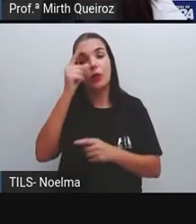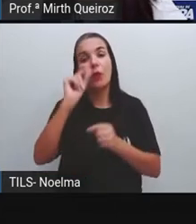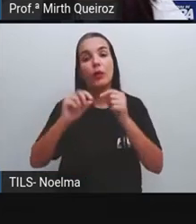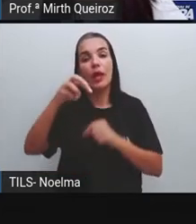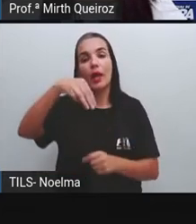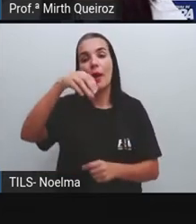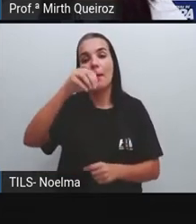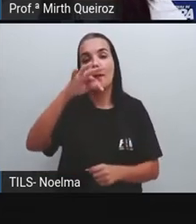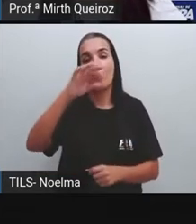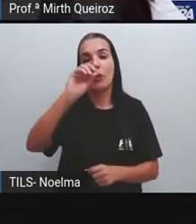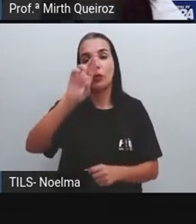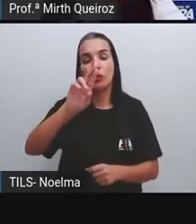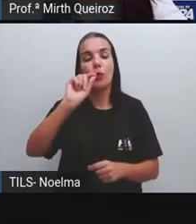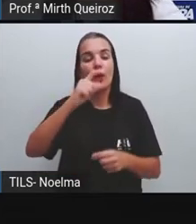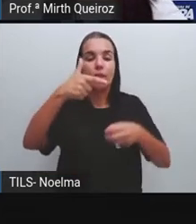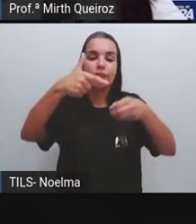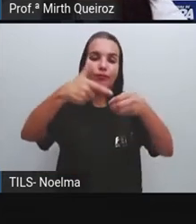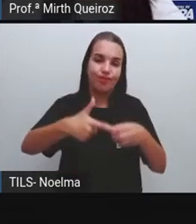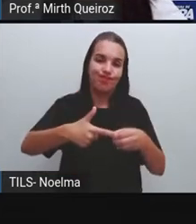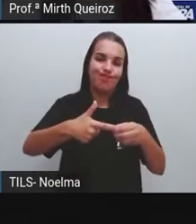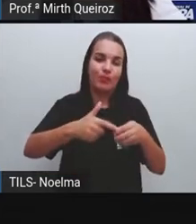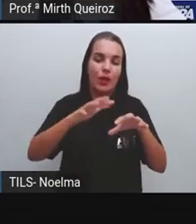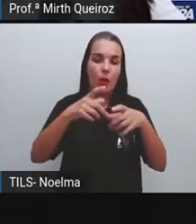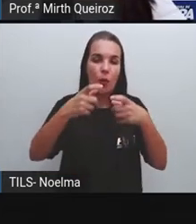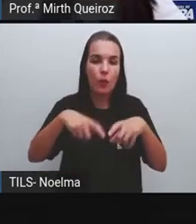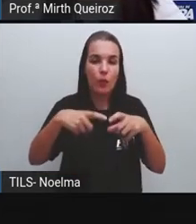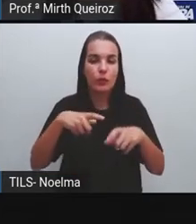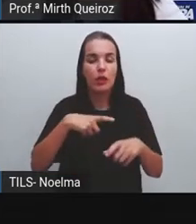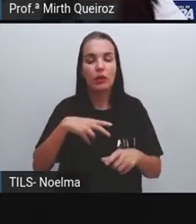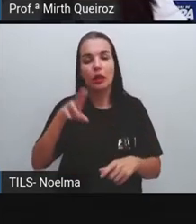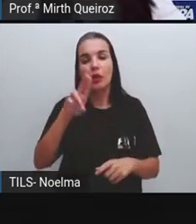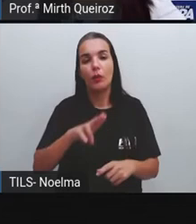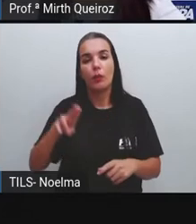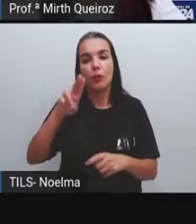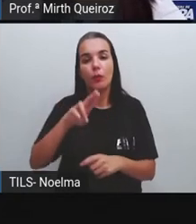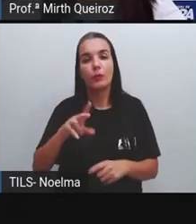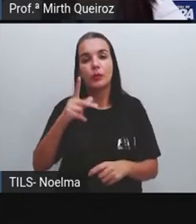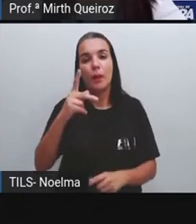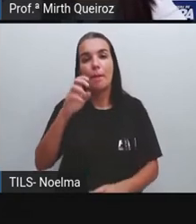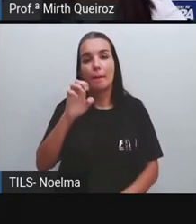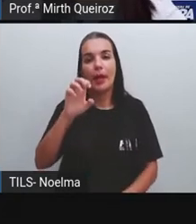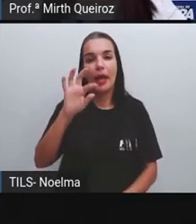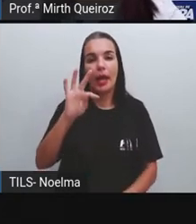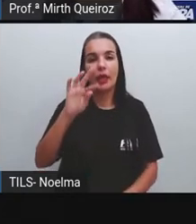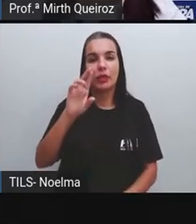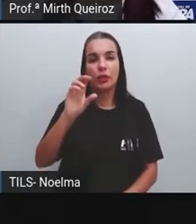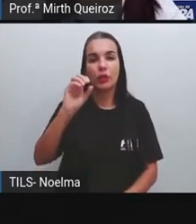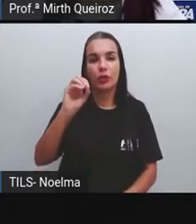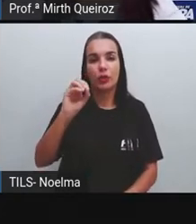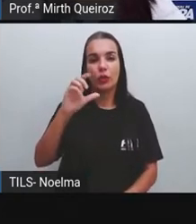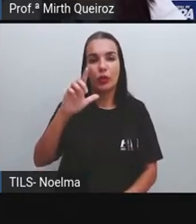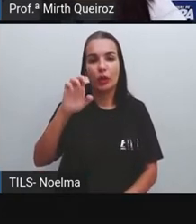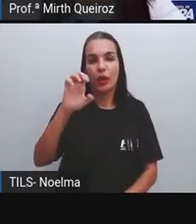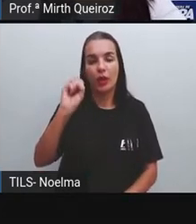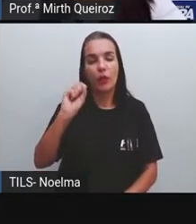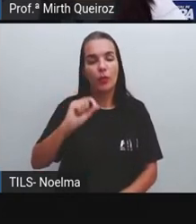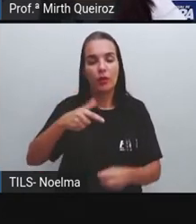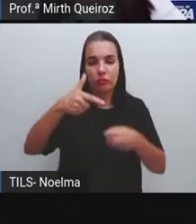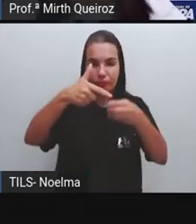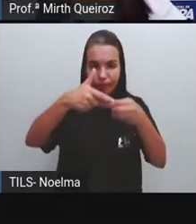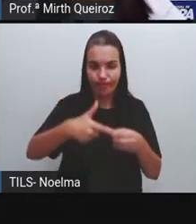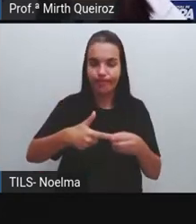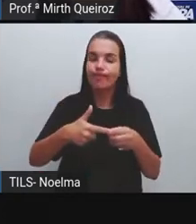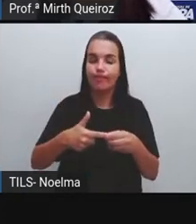motor a combustível fóssil, né? Onde a gente utiliza o petróleo e seus derivados como combustível.